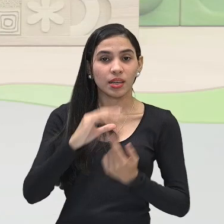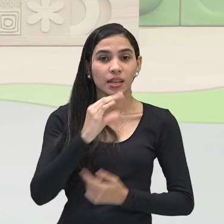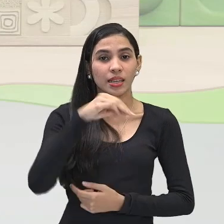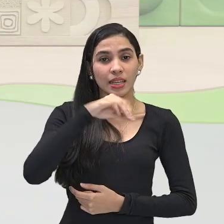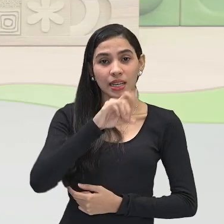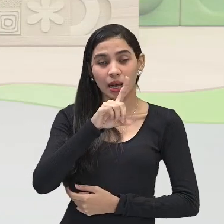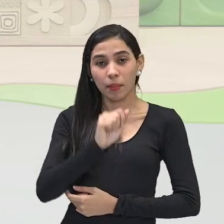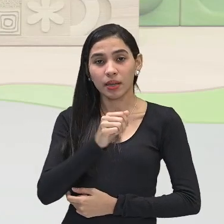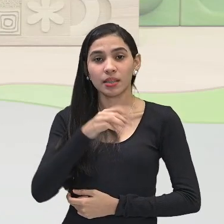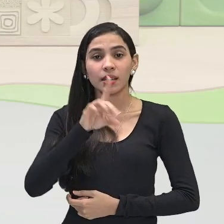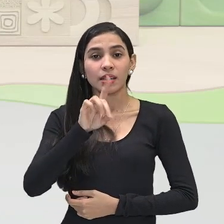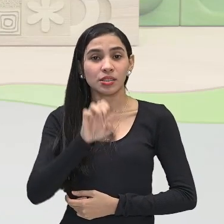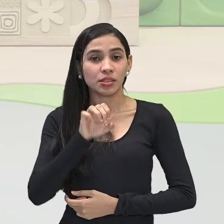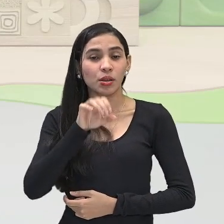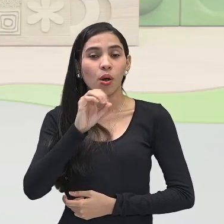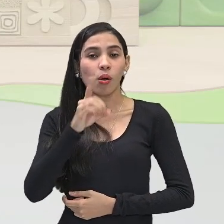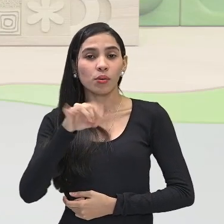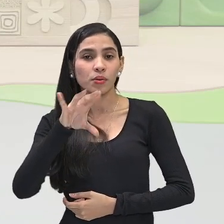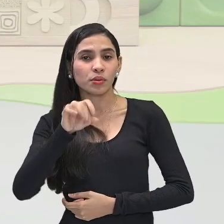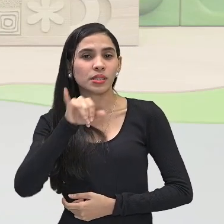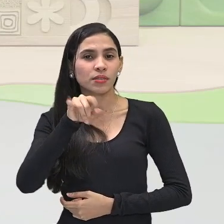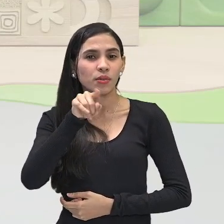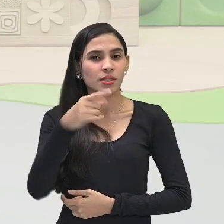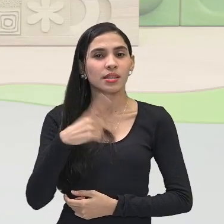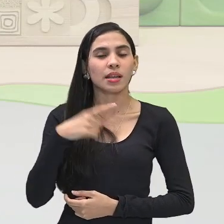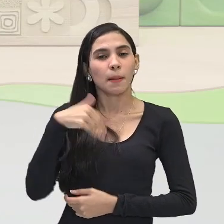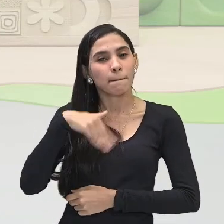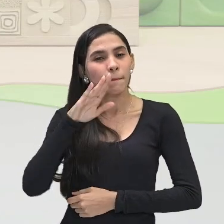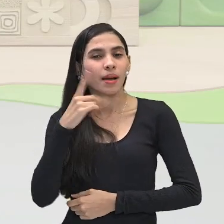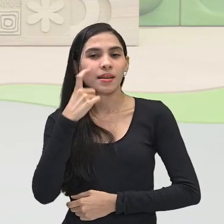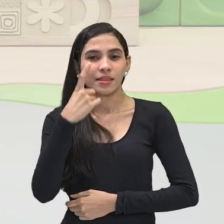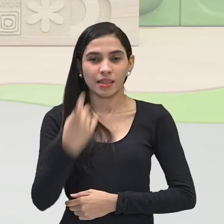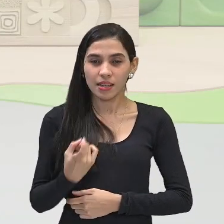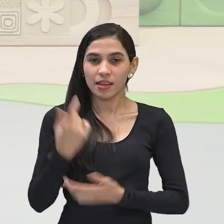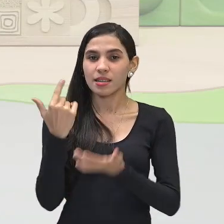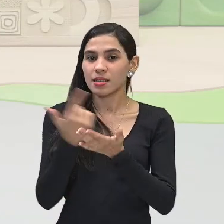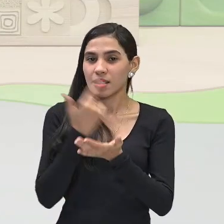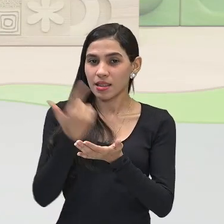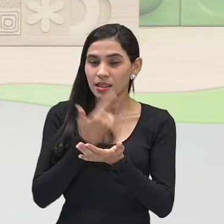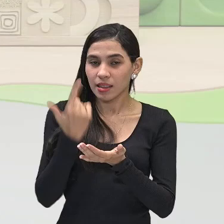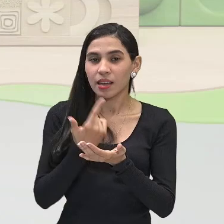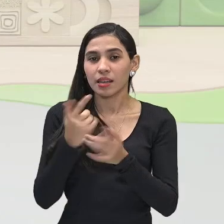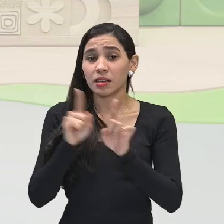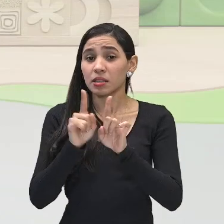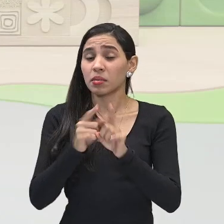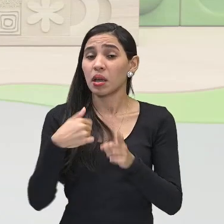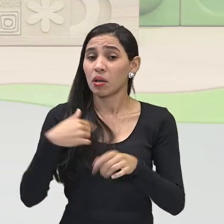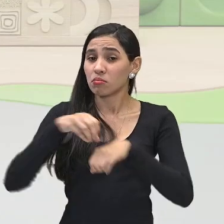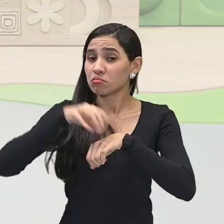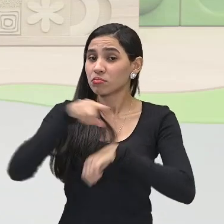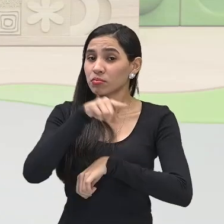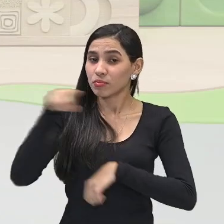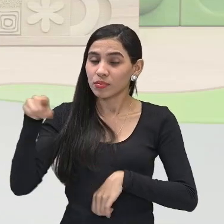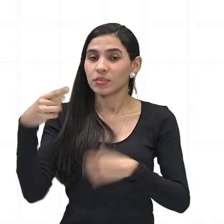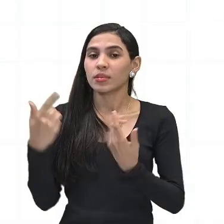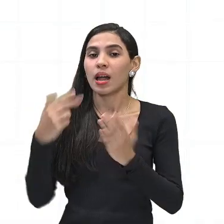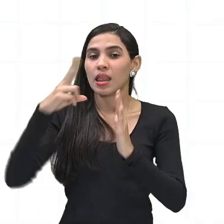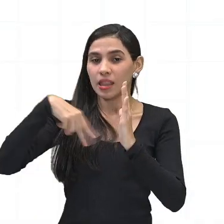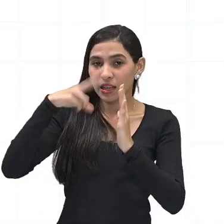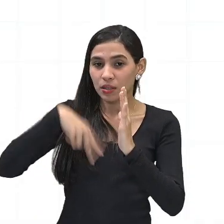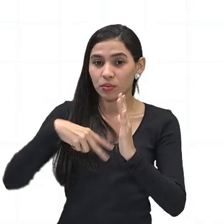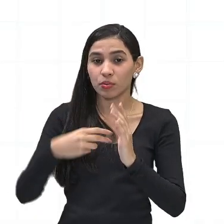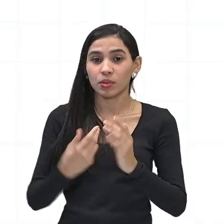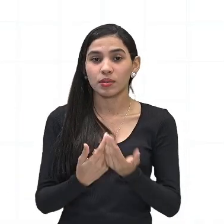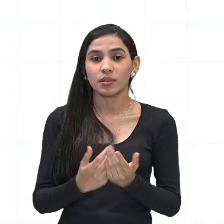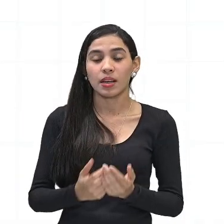de ozônio. Se você tem mais interesse em ler sobre esse assunto e recomendo que vocês façam, aponte